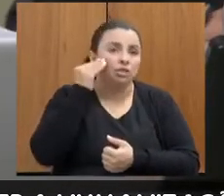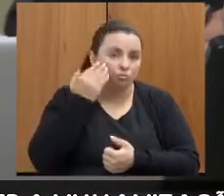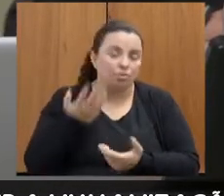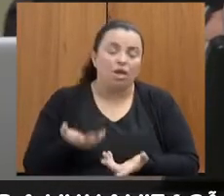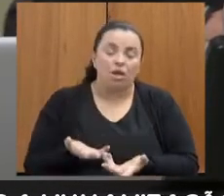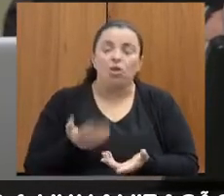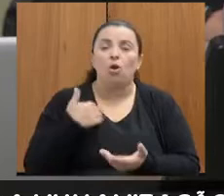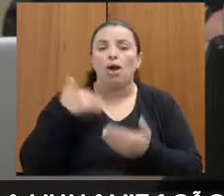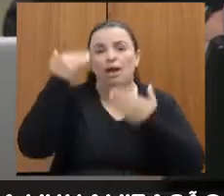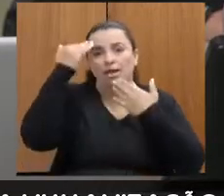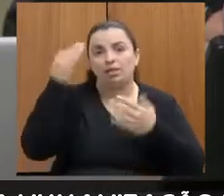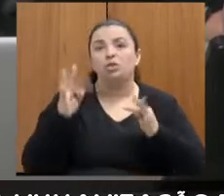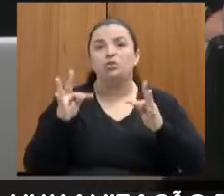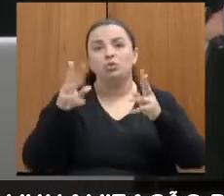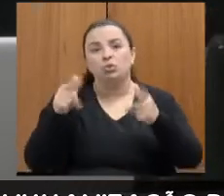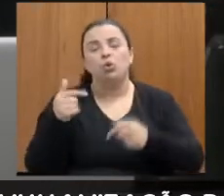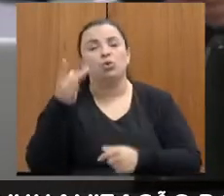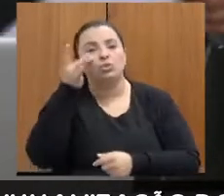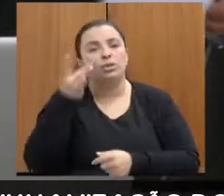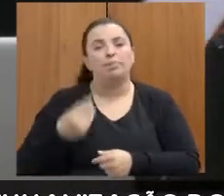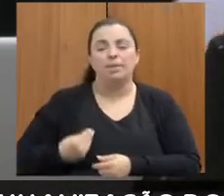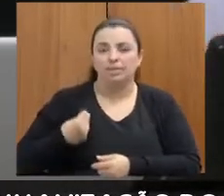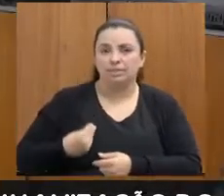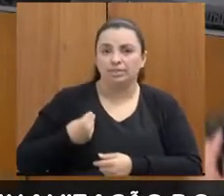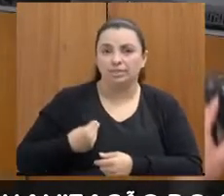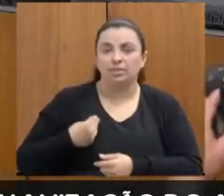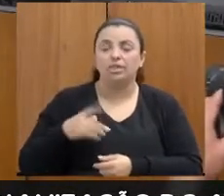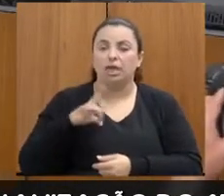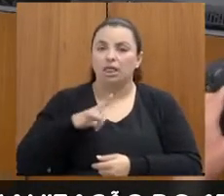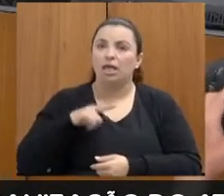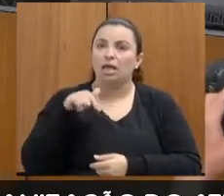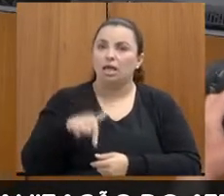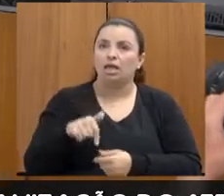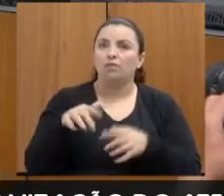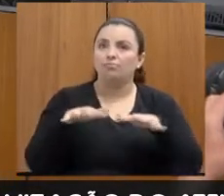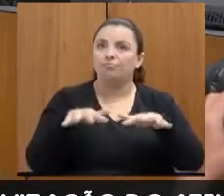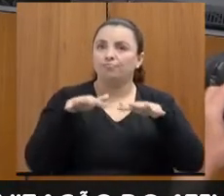presença de todas e de todos que estão aqui conosco.